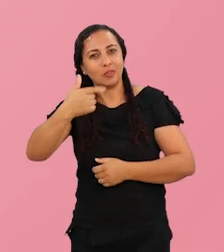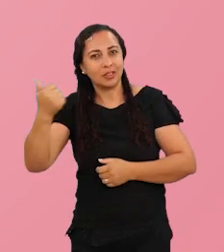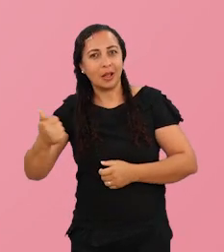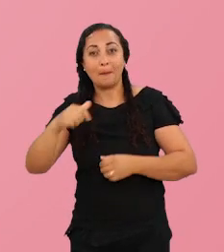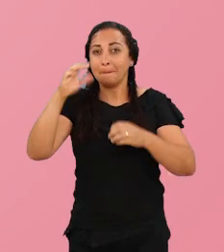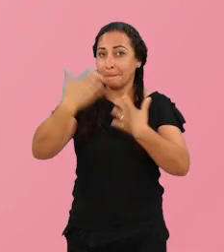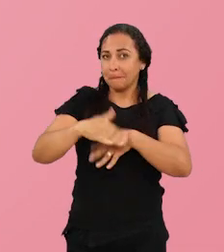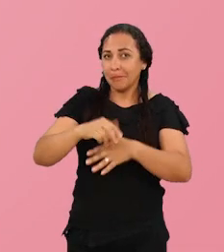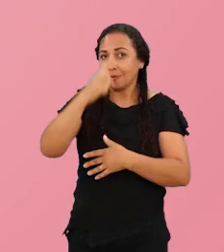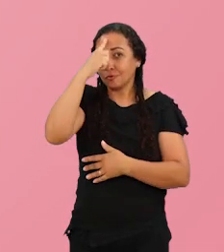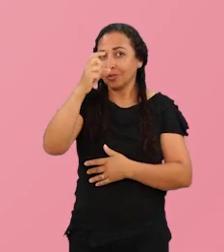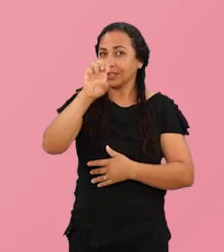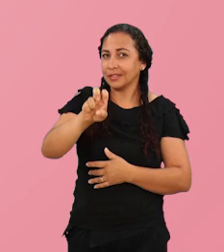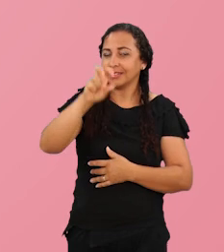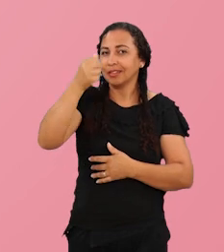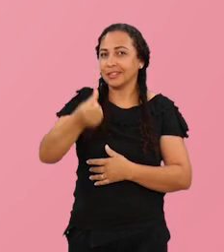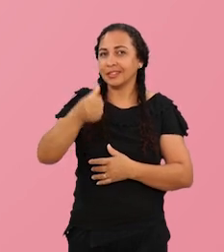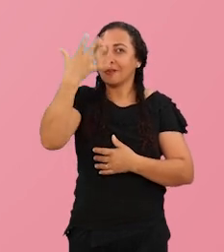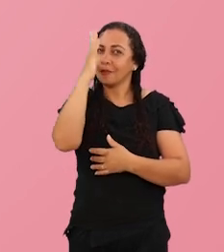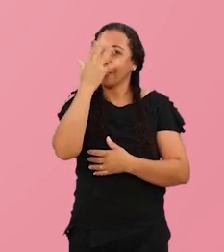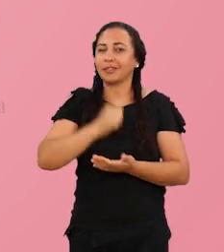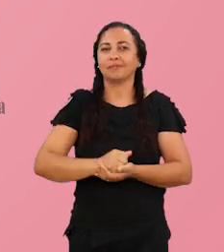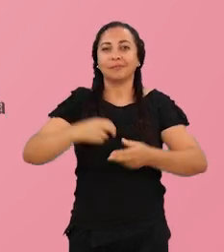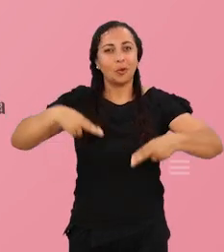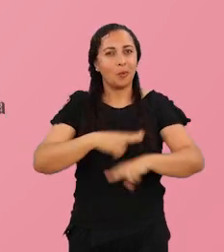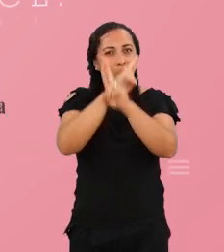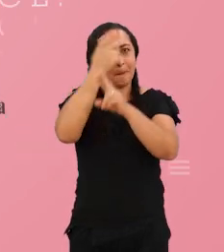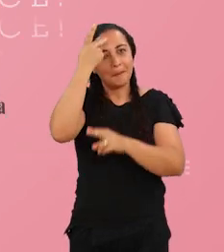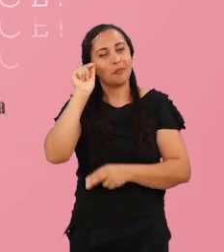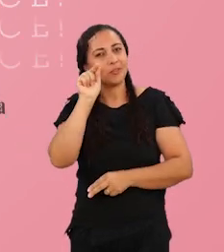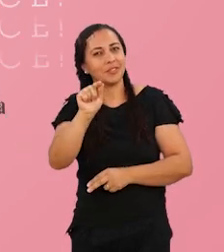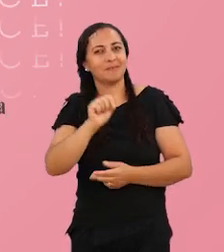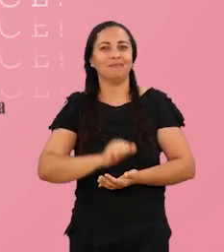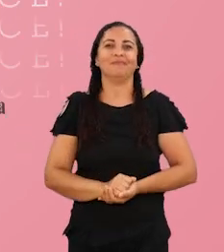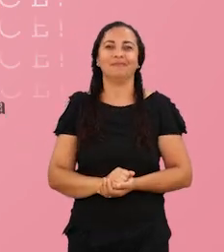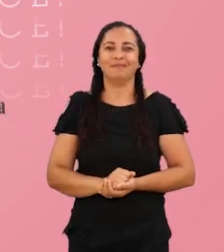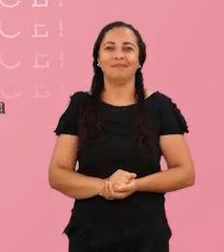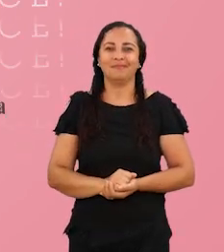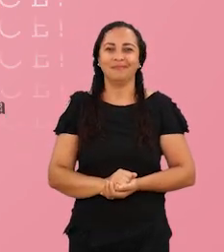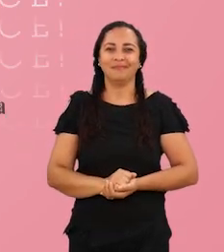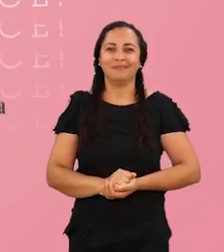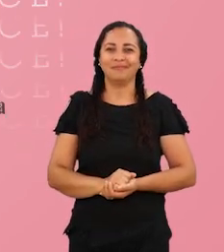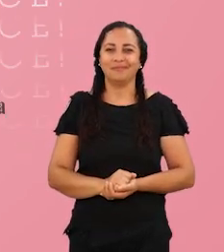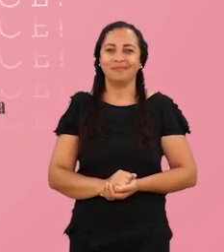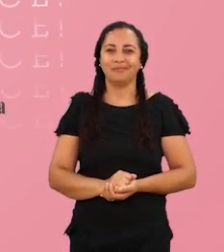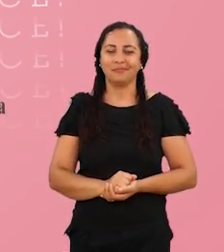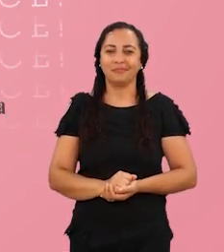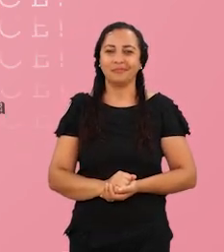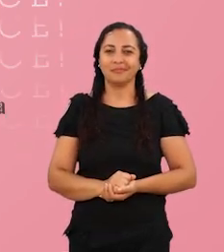Prova 5 e 6 de fevereiro. A UESB é para você! A UESB e 6 fevereiro.